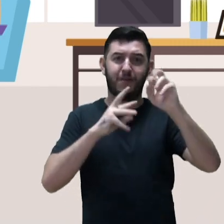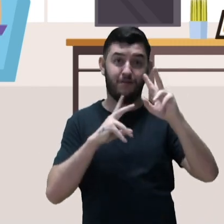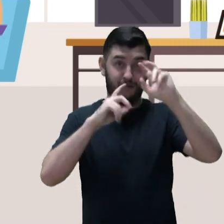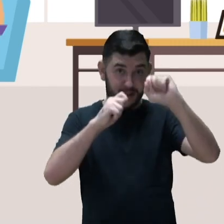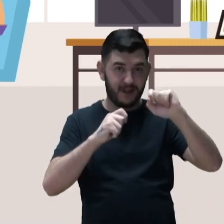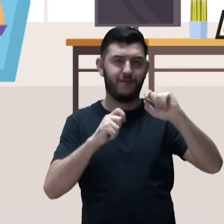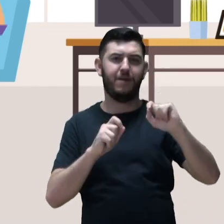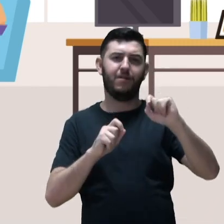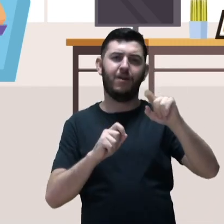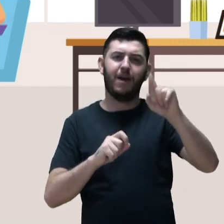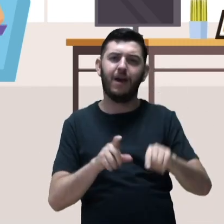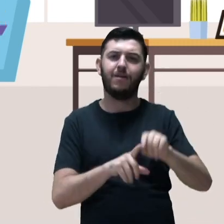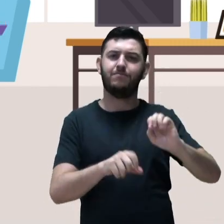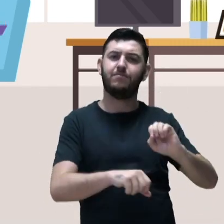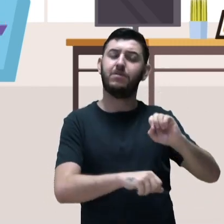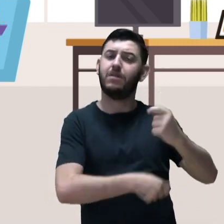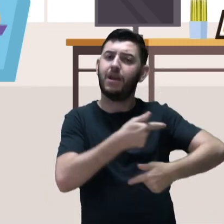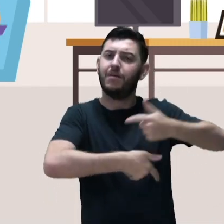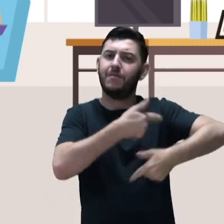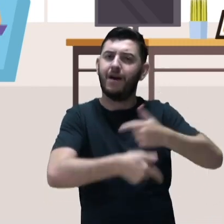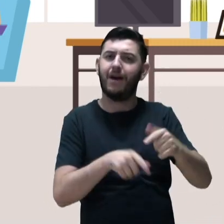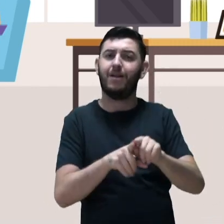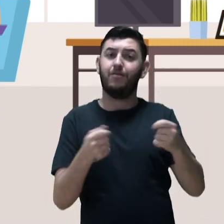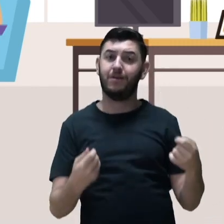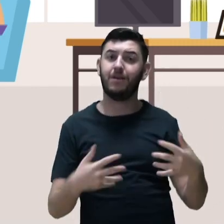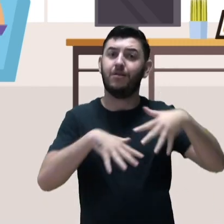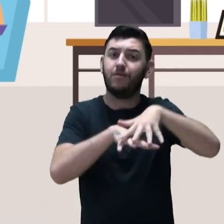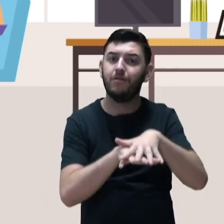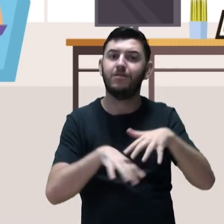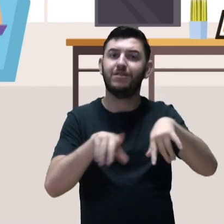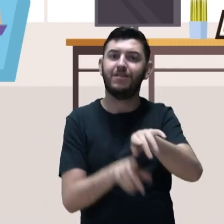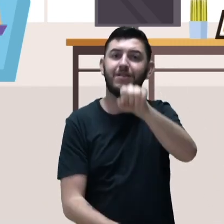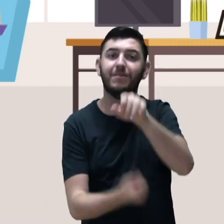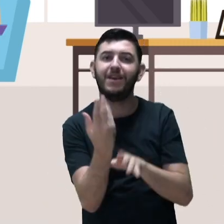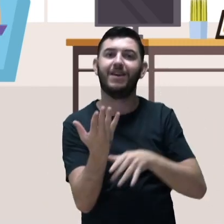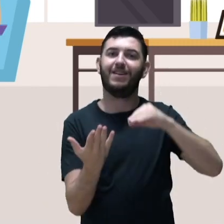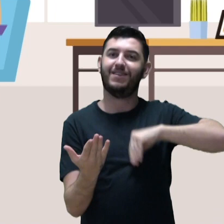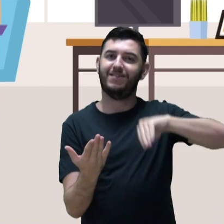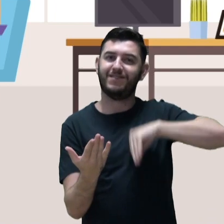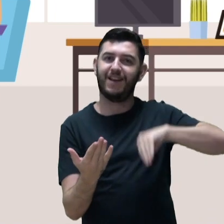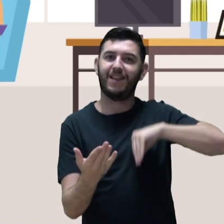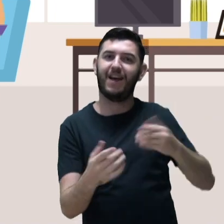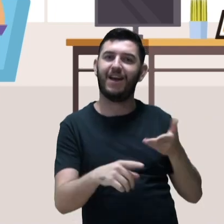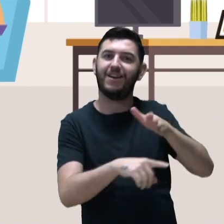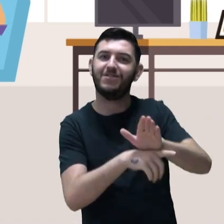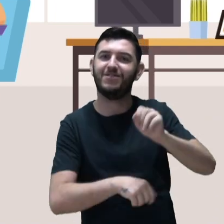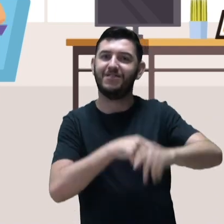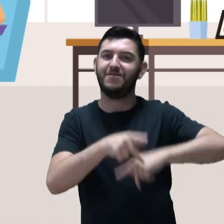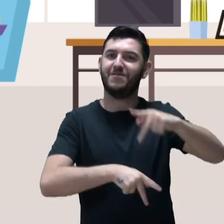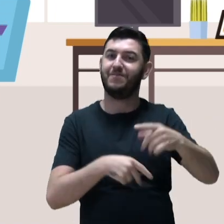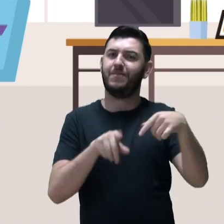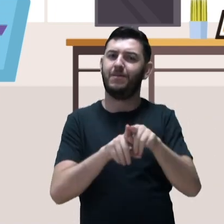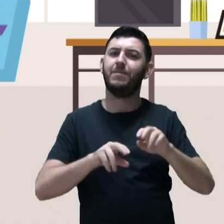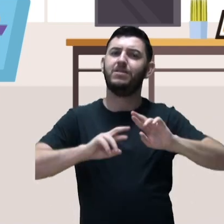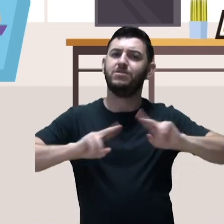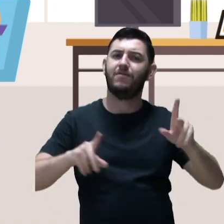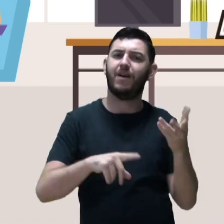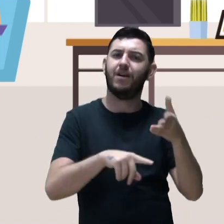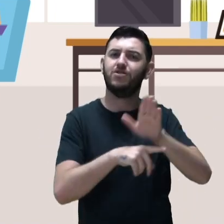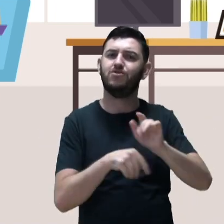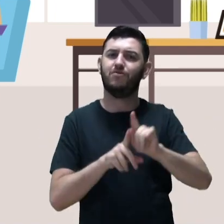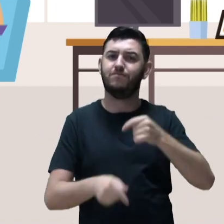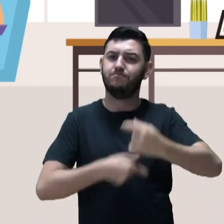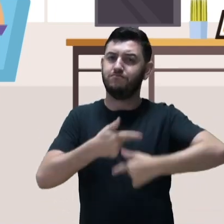empregabilidade, da inclusão produtiva e da geração de renda. Ela também é um grande diferencial para a carreira